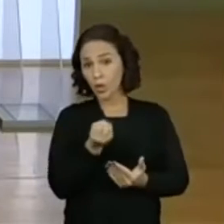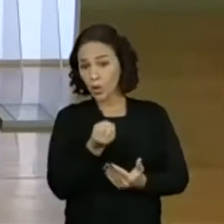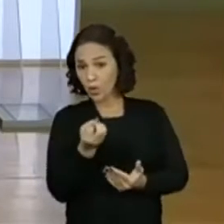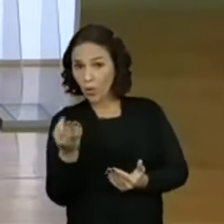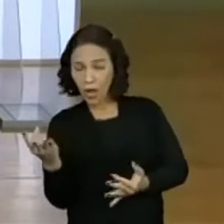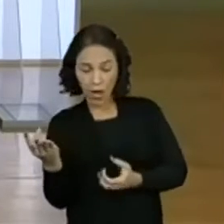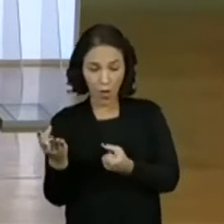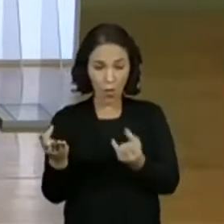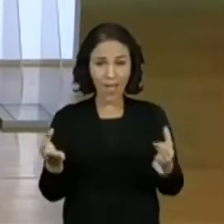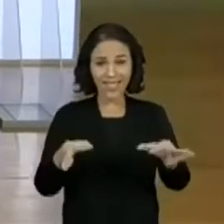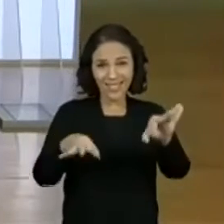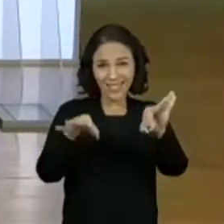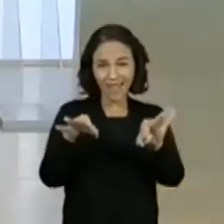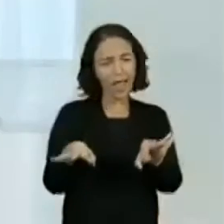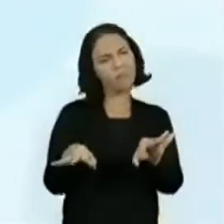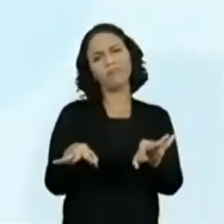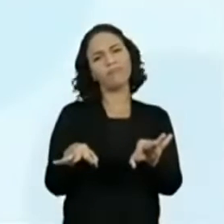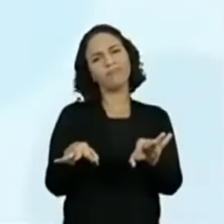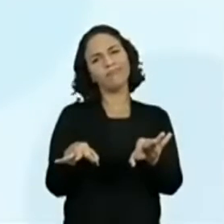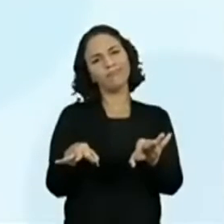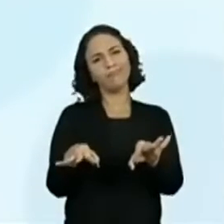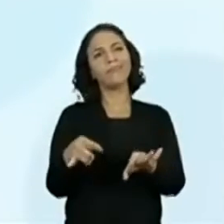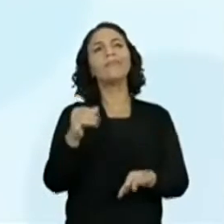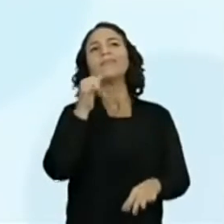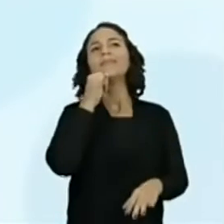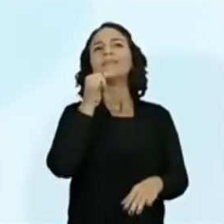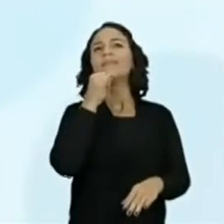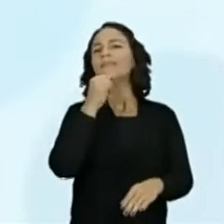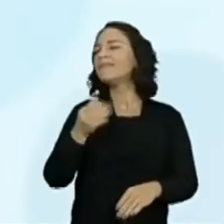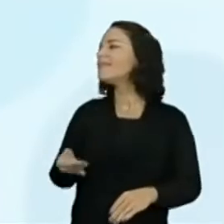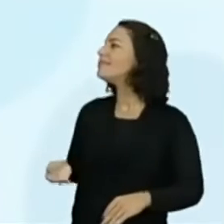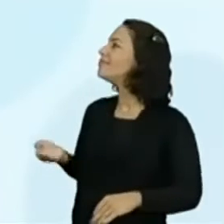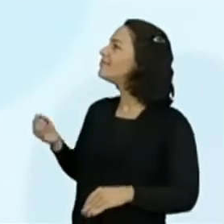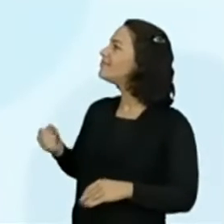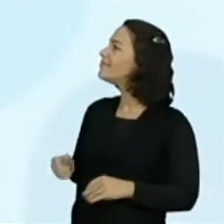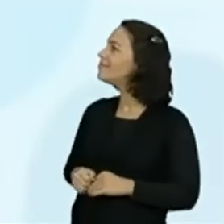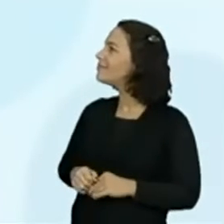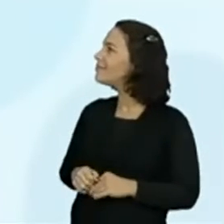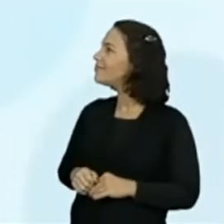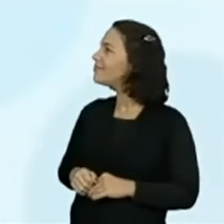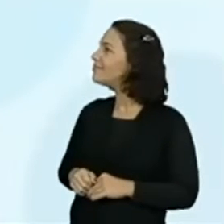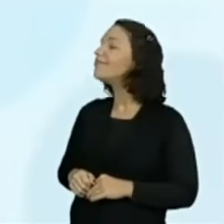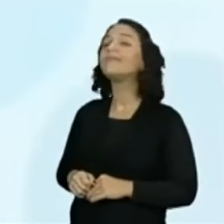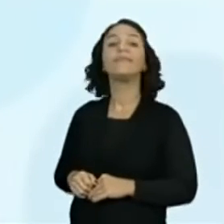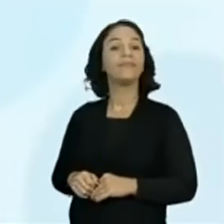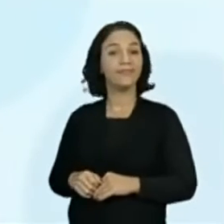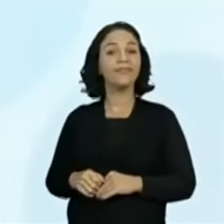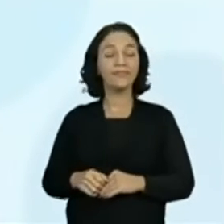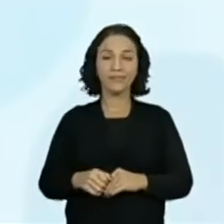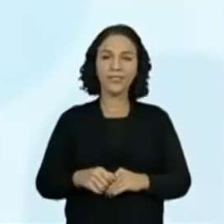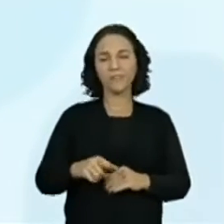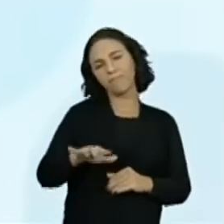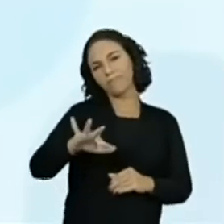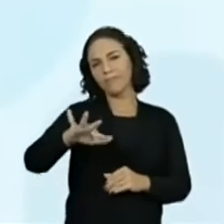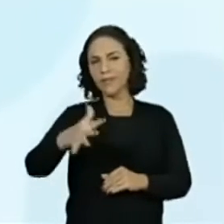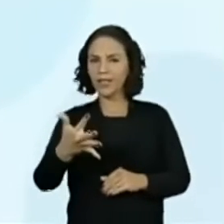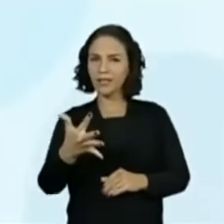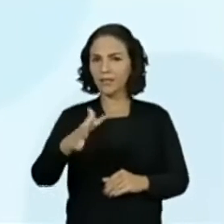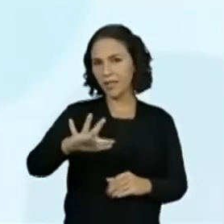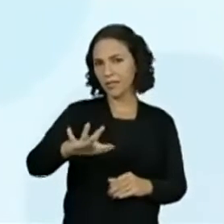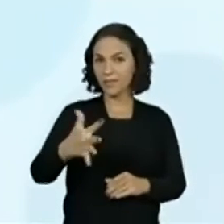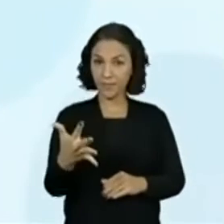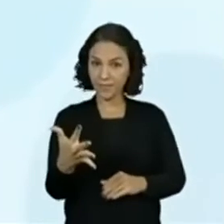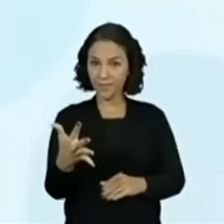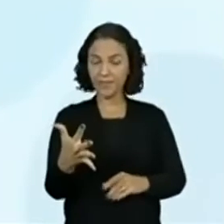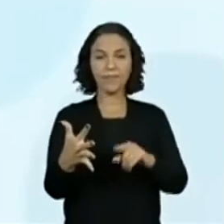Será? Olha só. A palavrinha voltou aqui. Estimativa. Tenho certeza que vocês, partir de hoje,